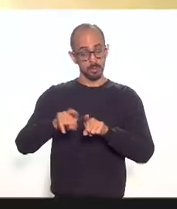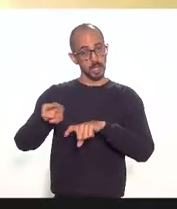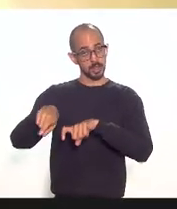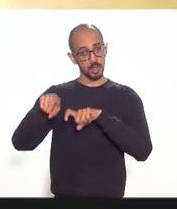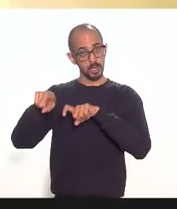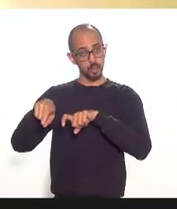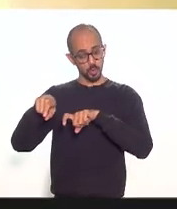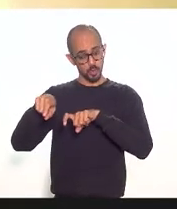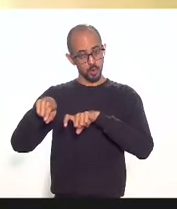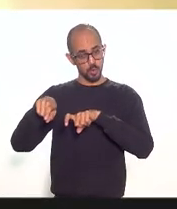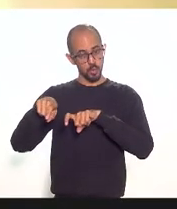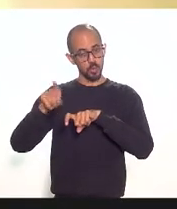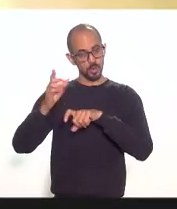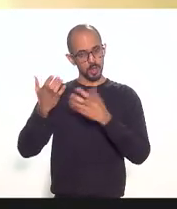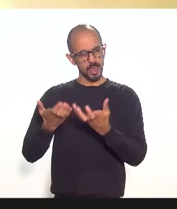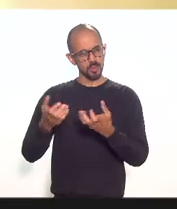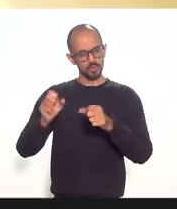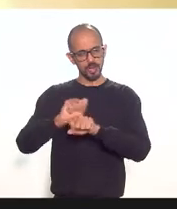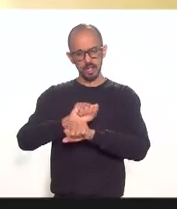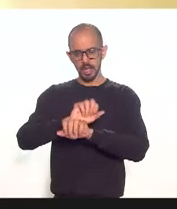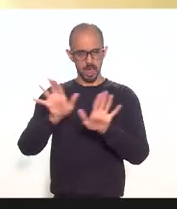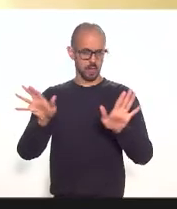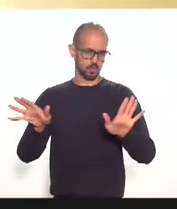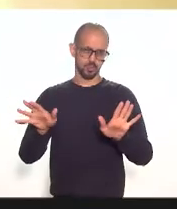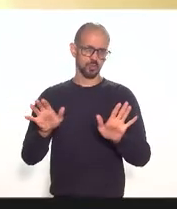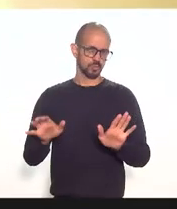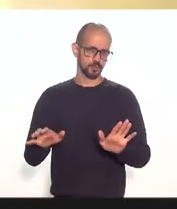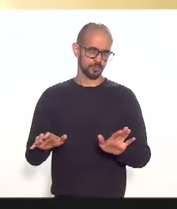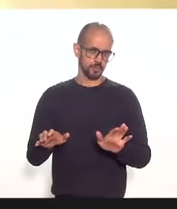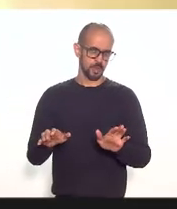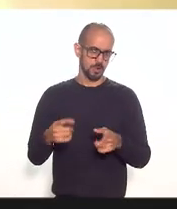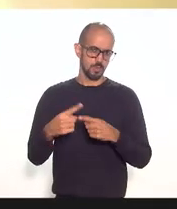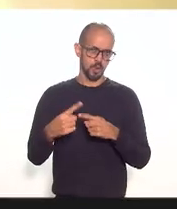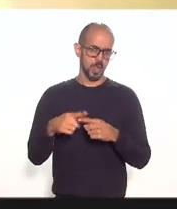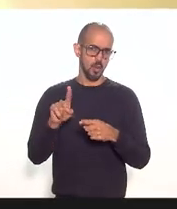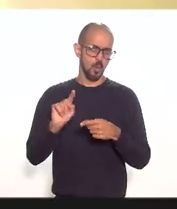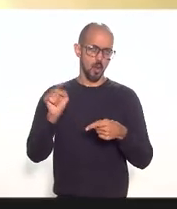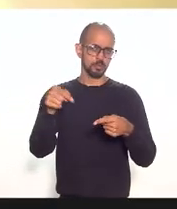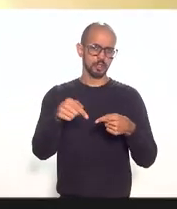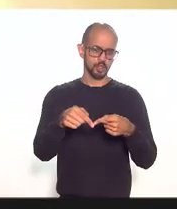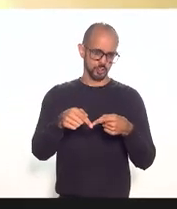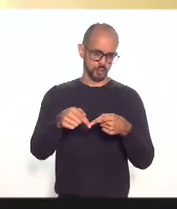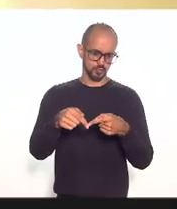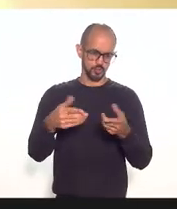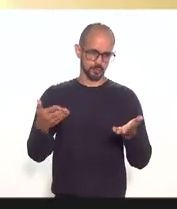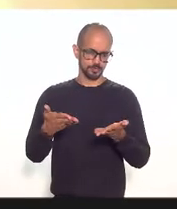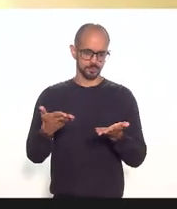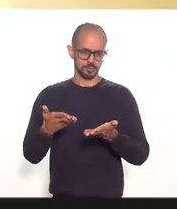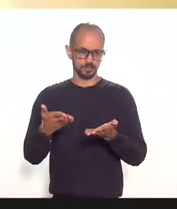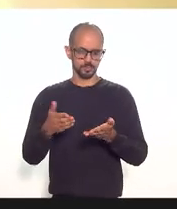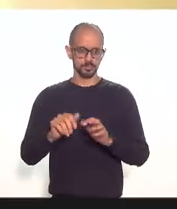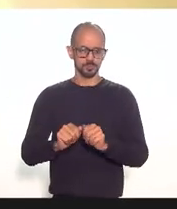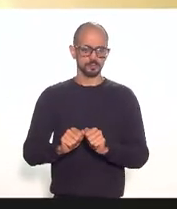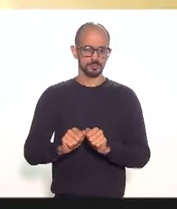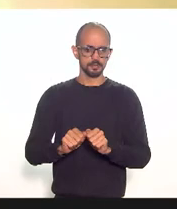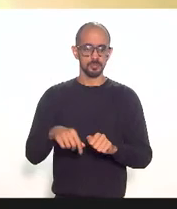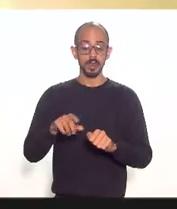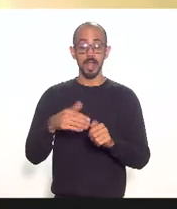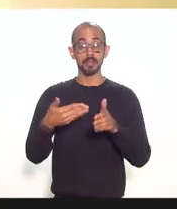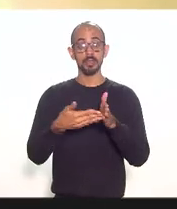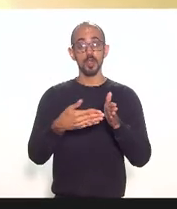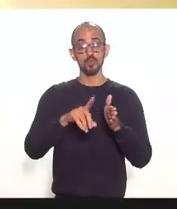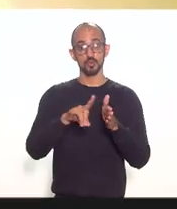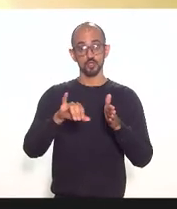então quero deixar isso claro então o que a nossa missão aqui a partir de agora até o dia da votação